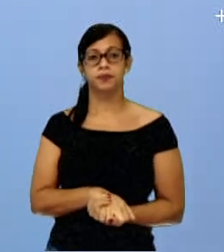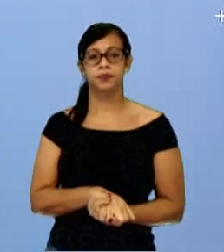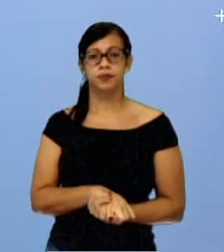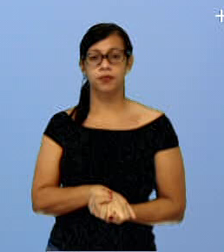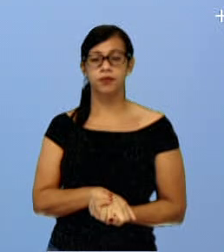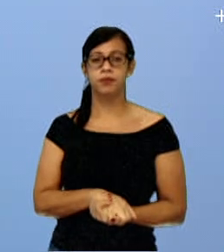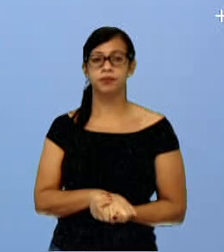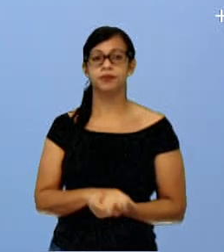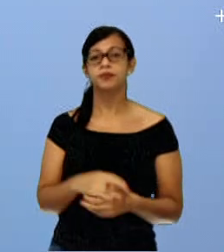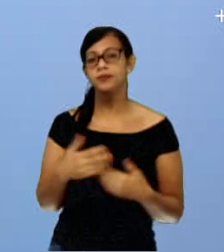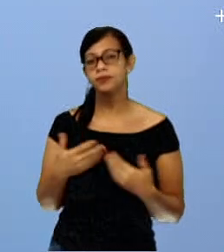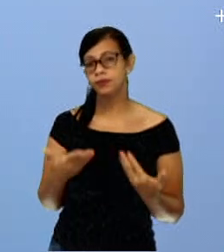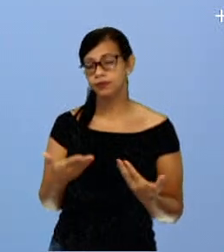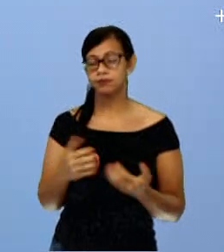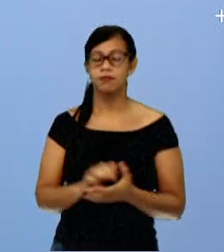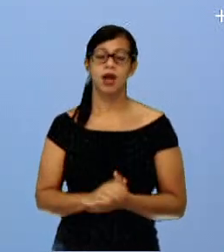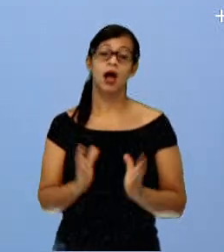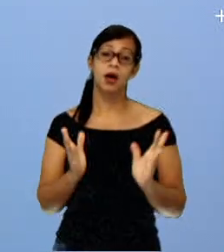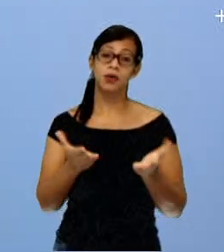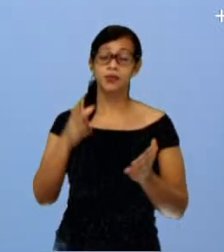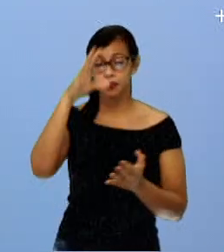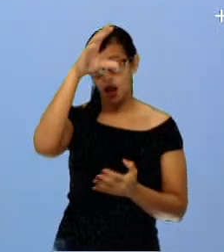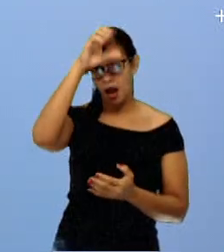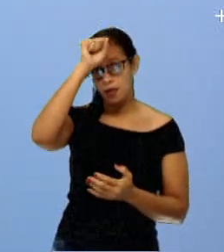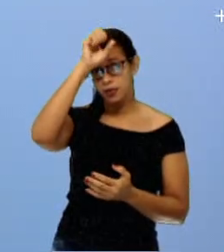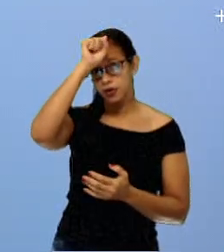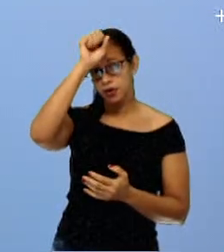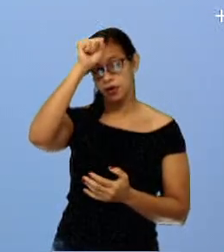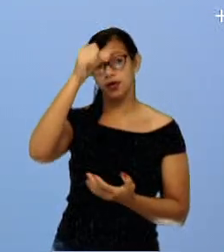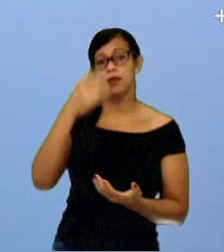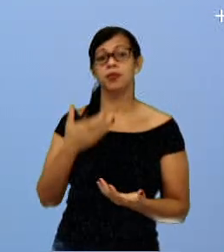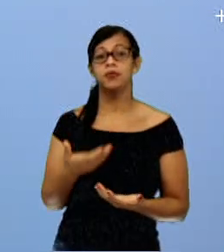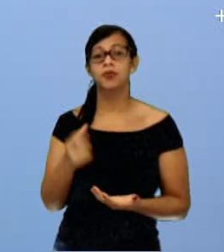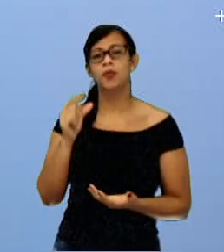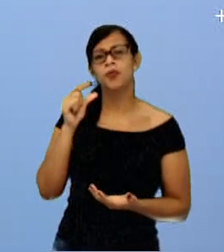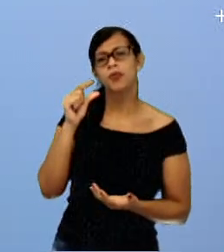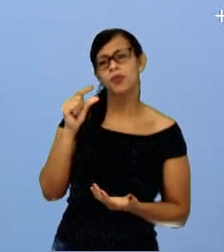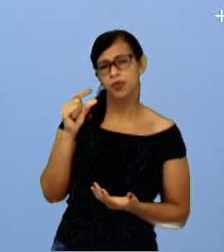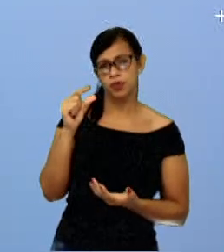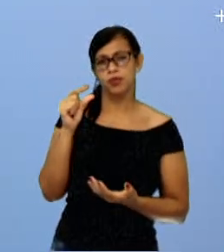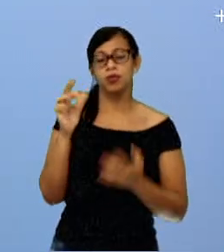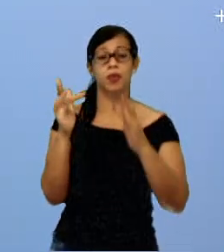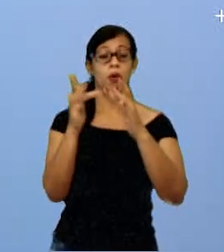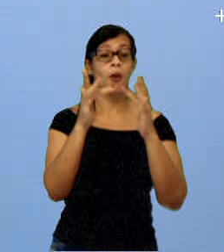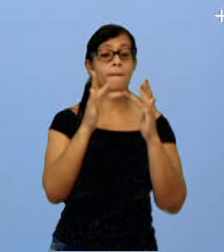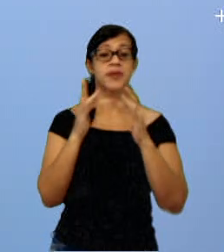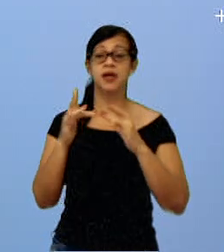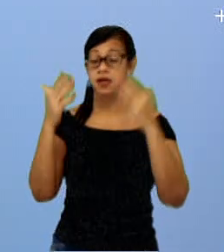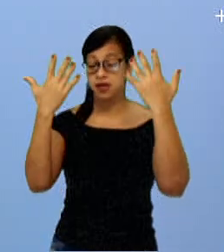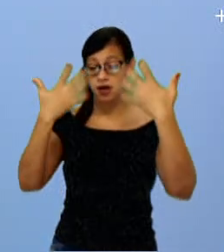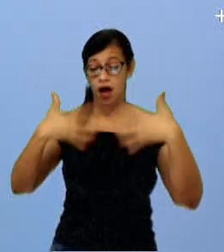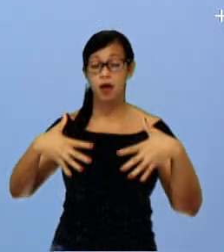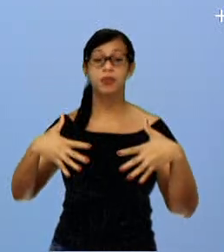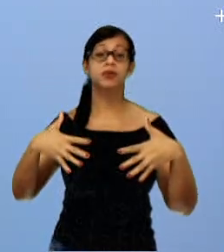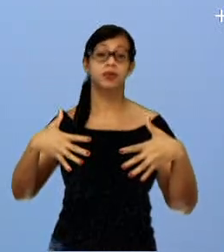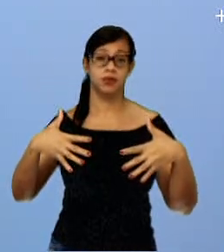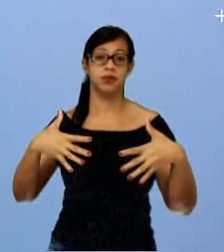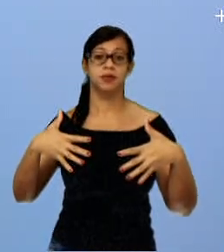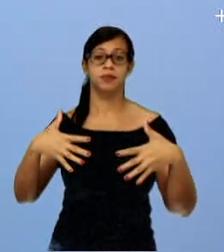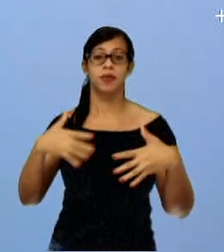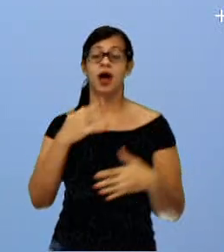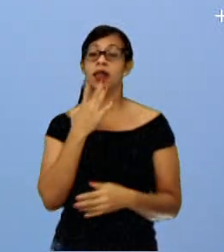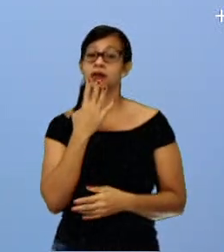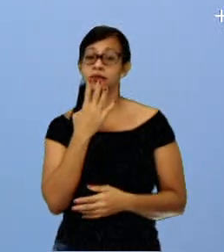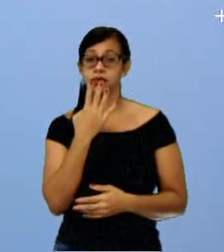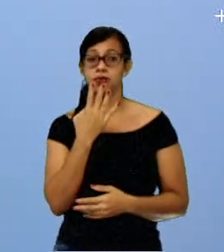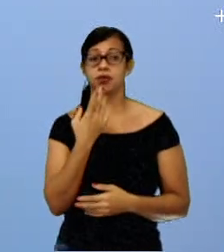Bom, na aula de hoje, a aprendeu um pouquinho sobre, né, a harmonia das cores, né, análoga e complementar. Só um pouquinho